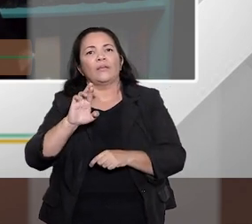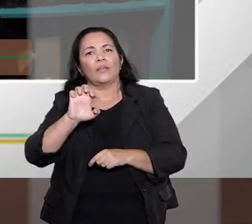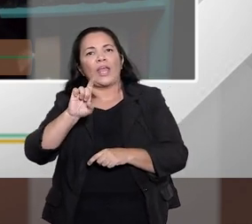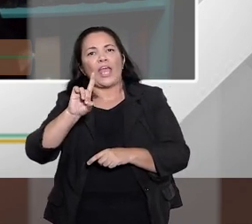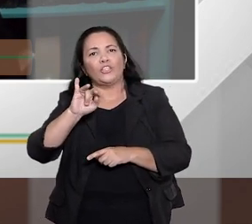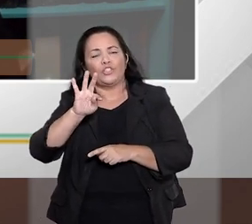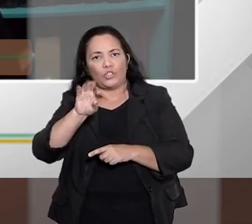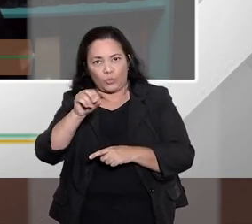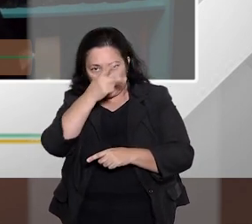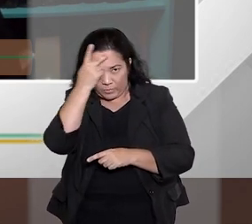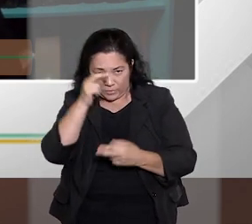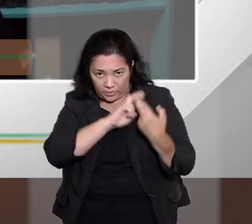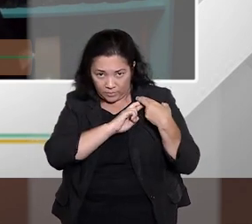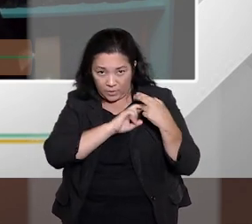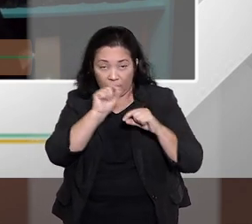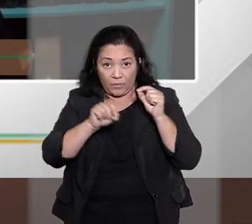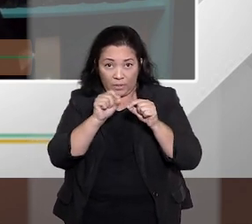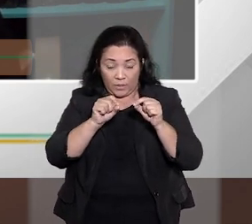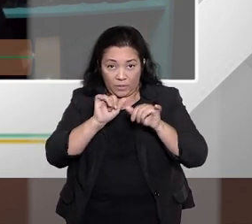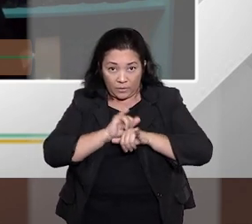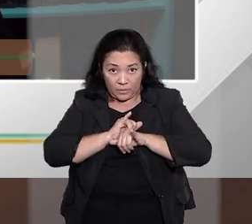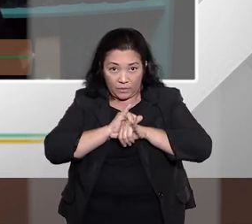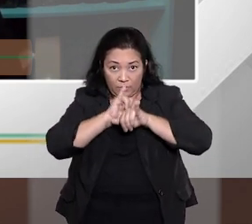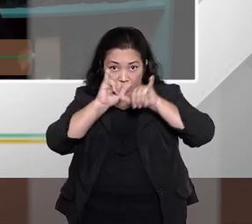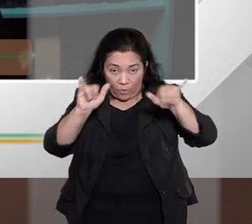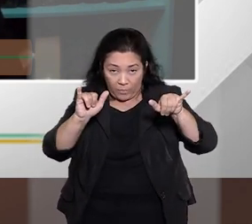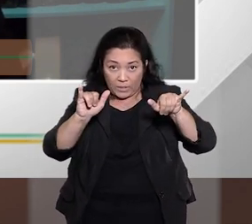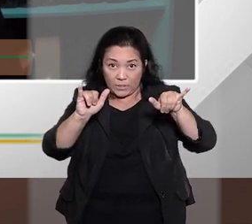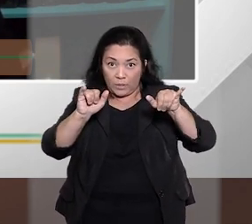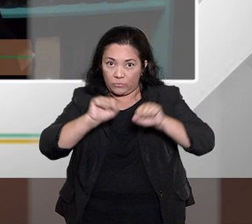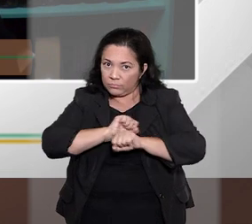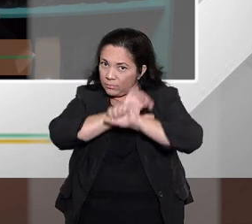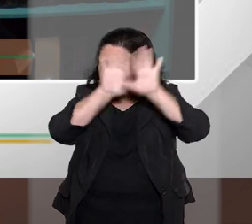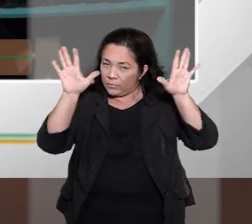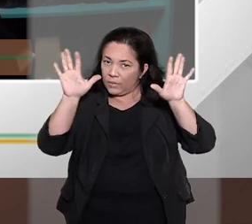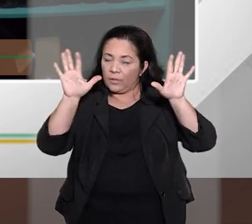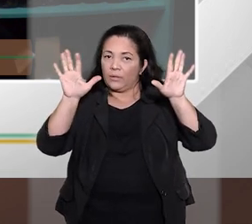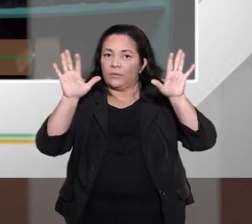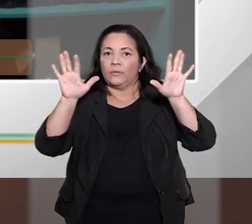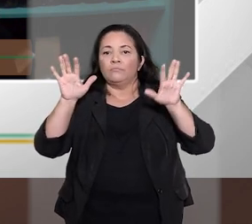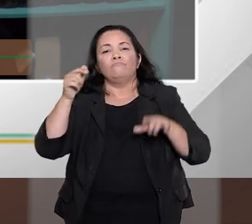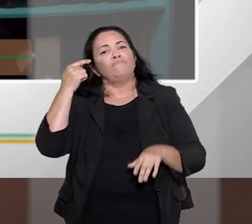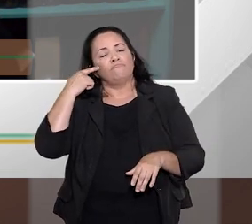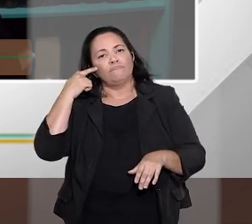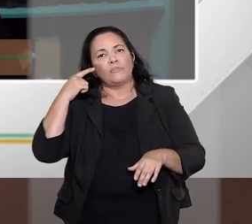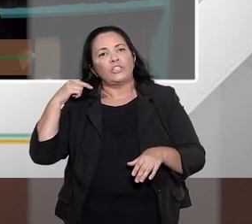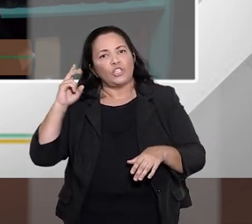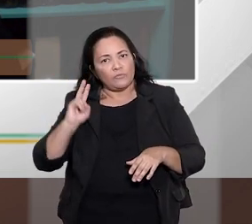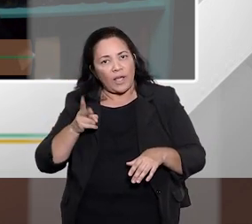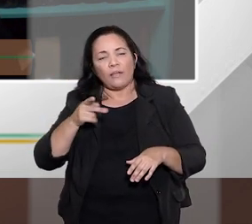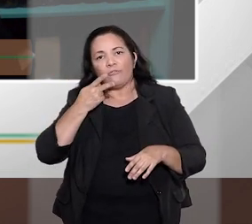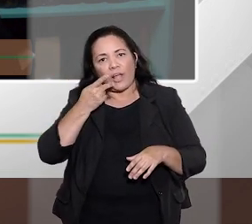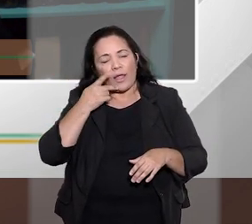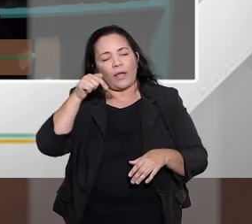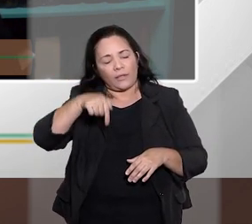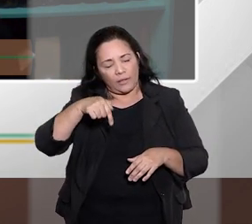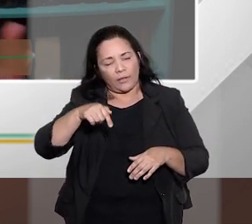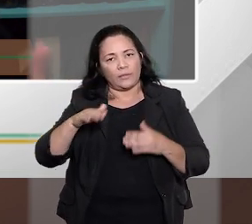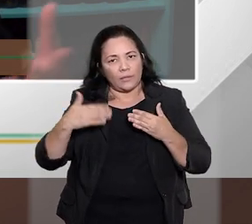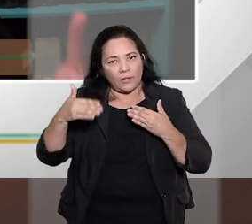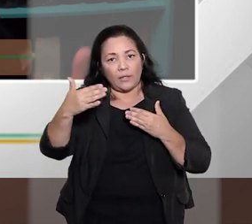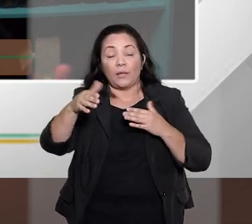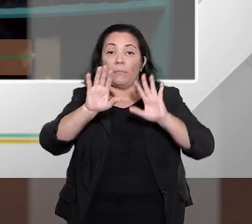A primeira delas é uma informação adequada sobre o crédito, com certeza ao longo do programa nós vamos dizer, mas